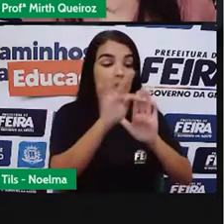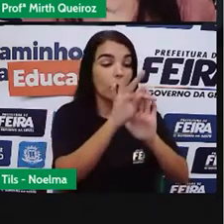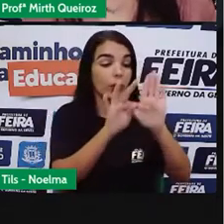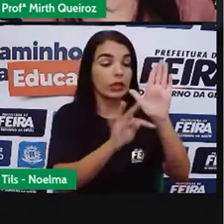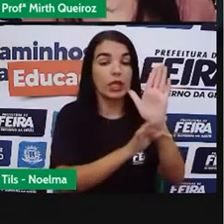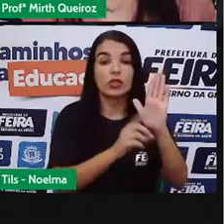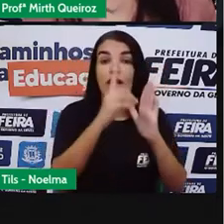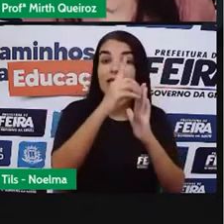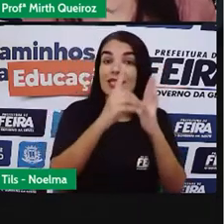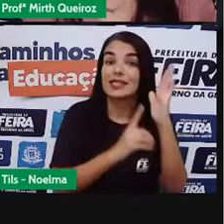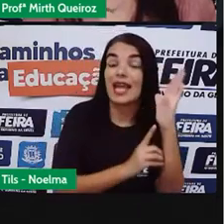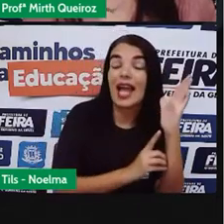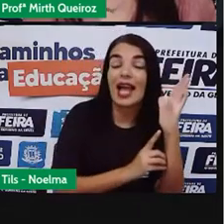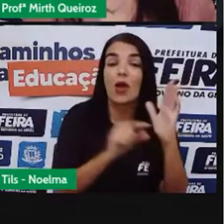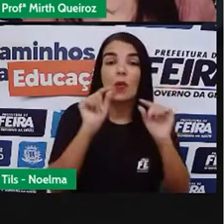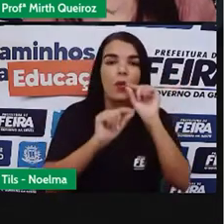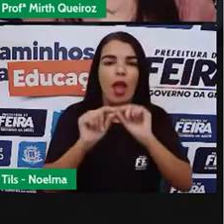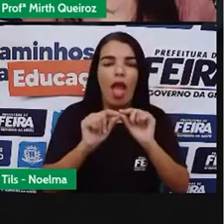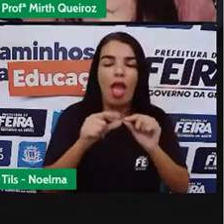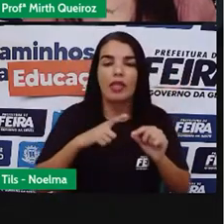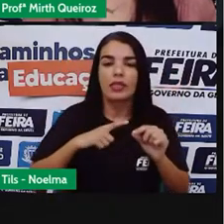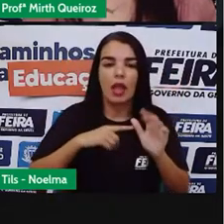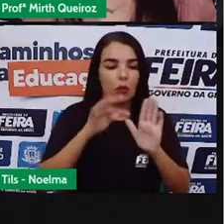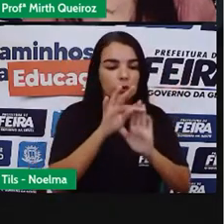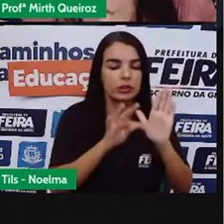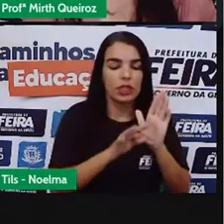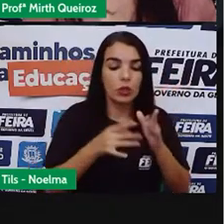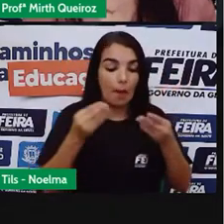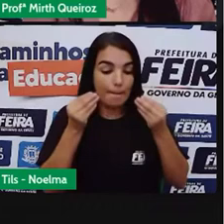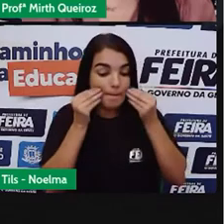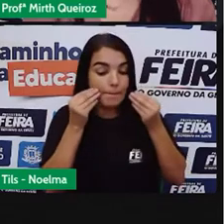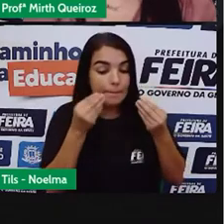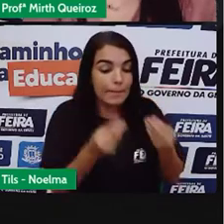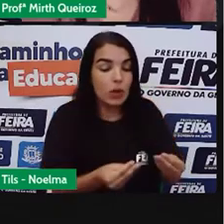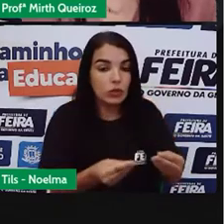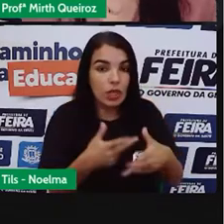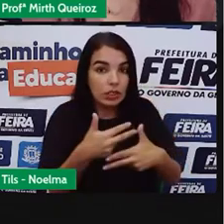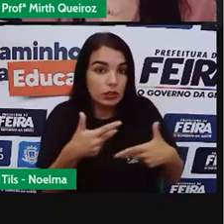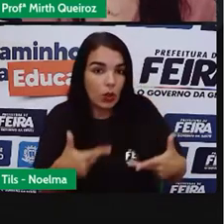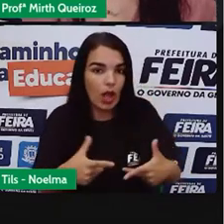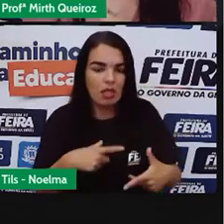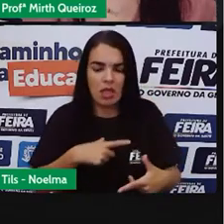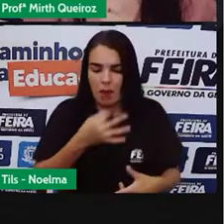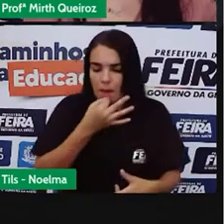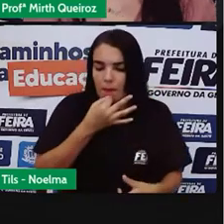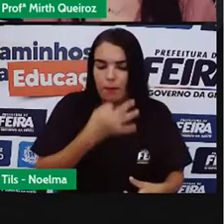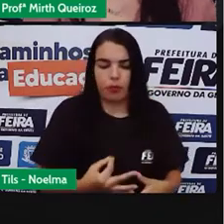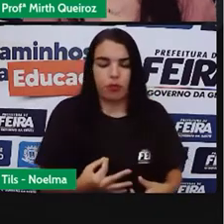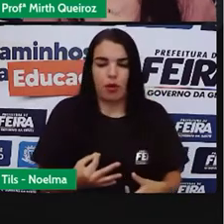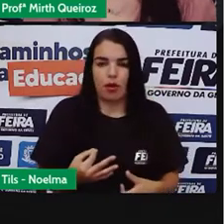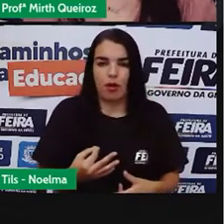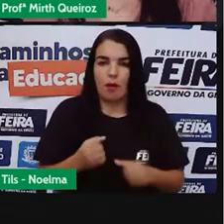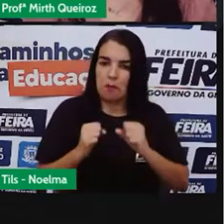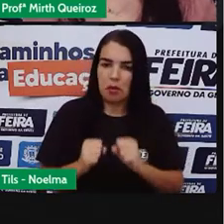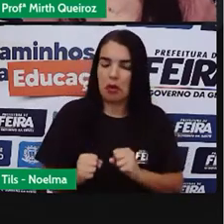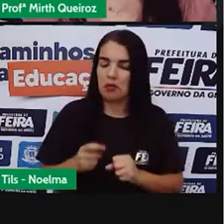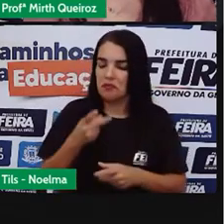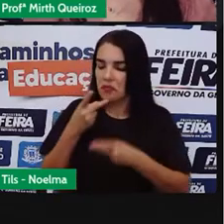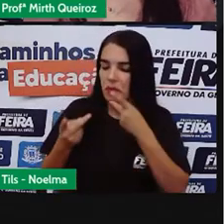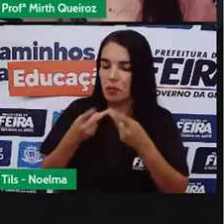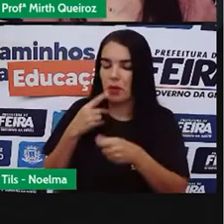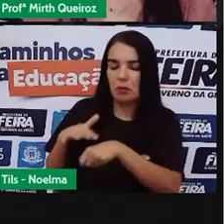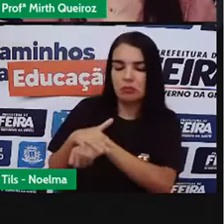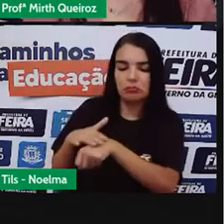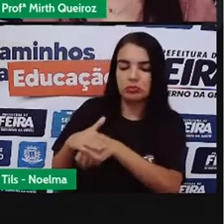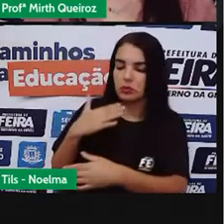texto expositivo, argumentativo, você vai argumentar, você vai falar, ter um posicionamento diante de um assunto, a partir